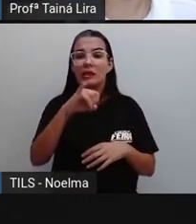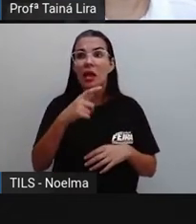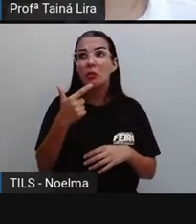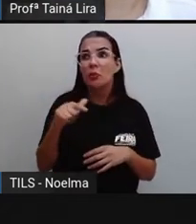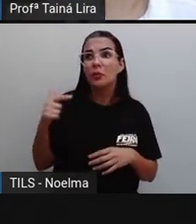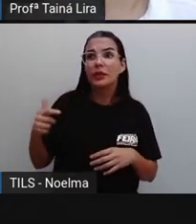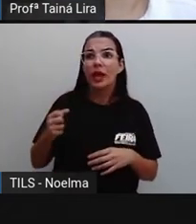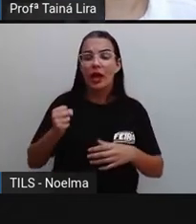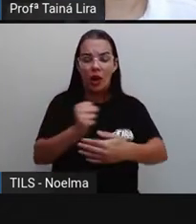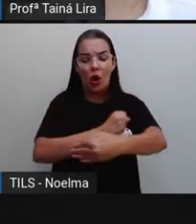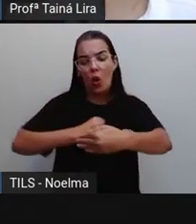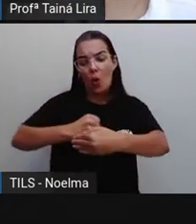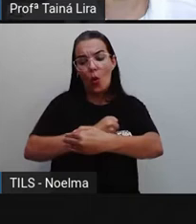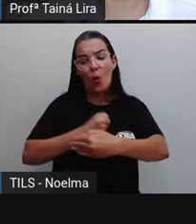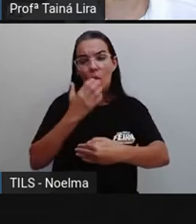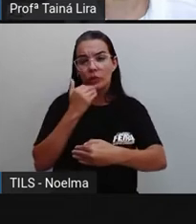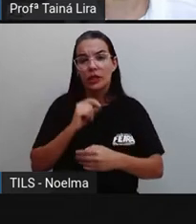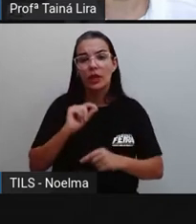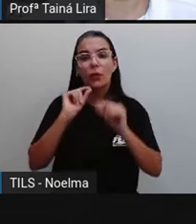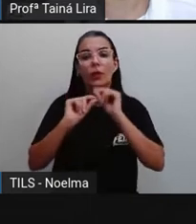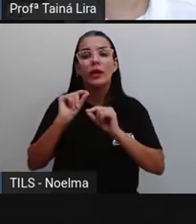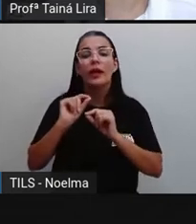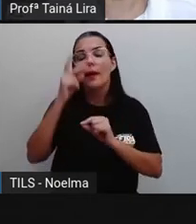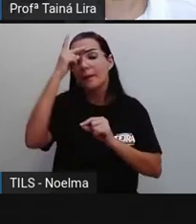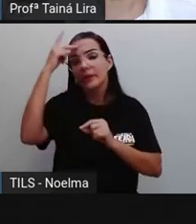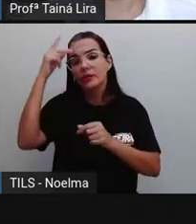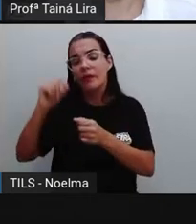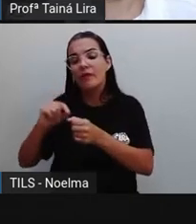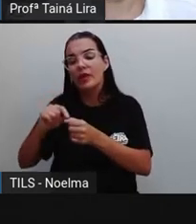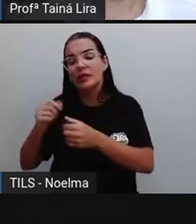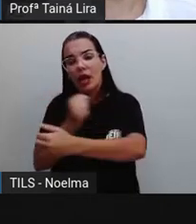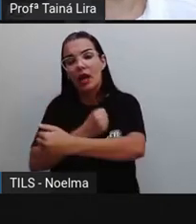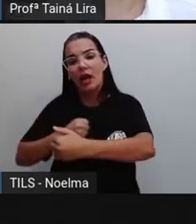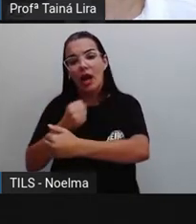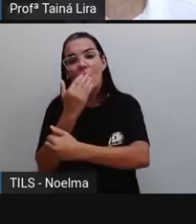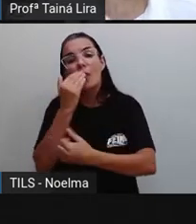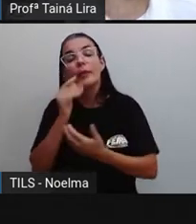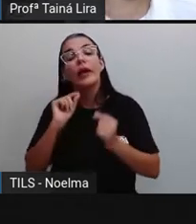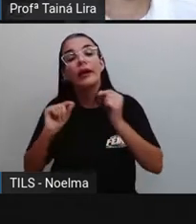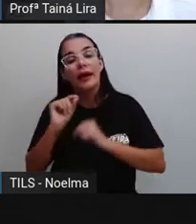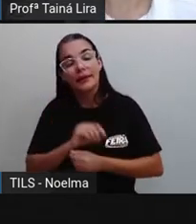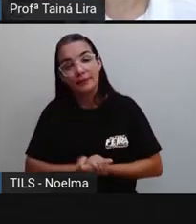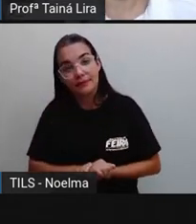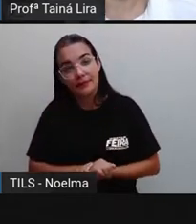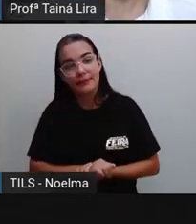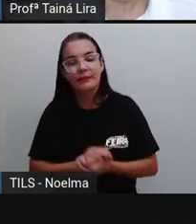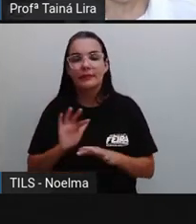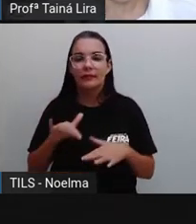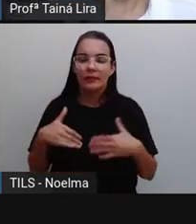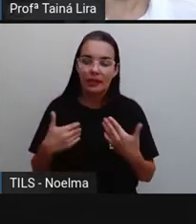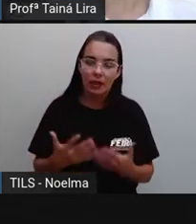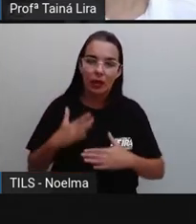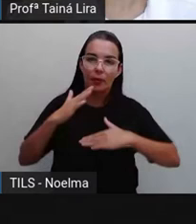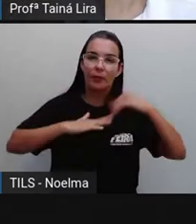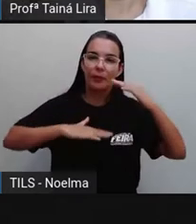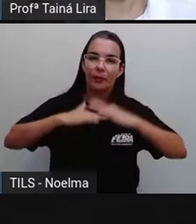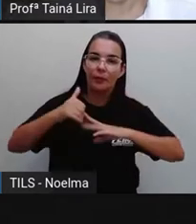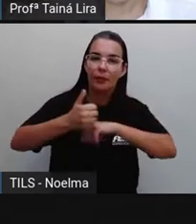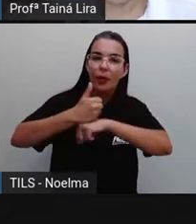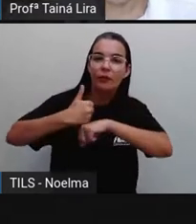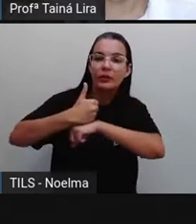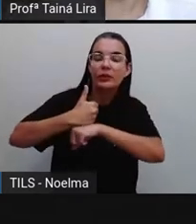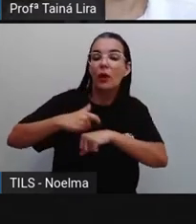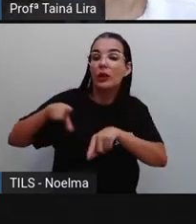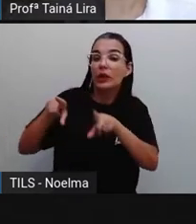preparar a alimentação? Então, vocês conseguem perceber que a profissão, ela também